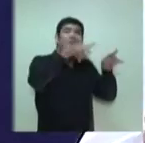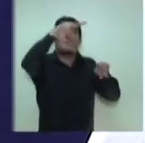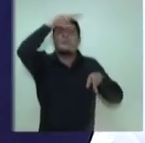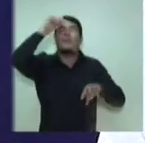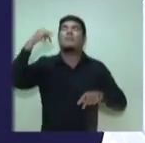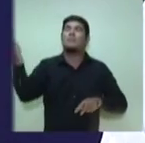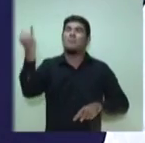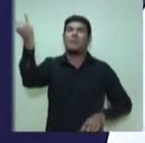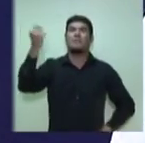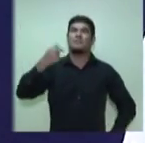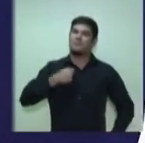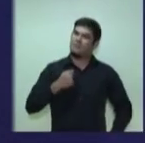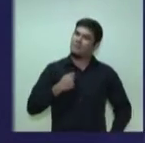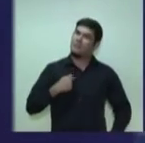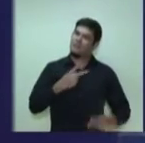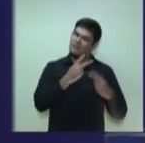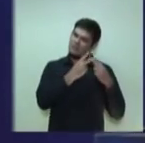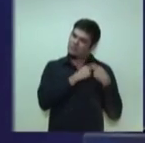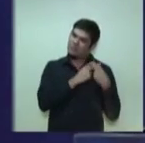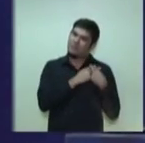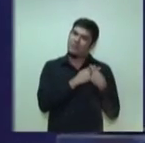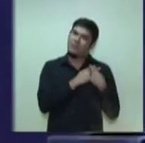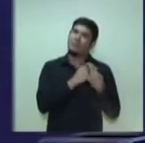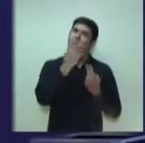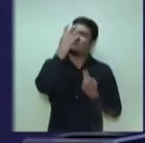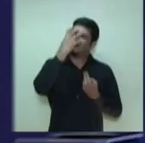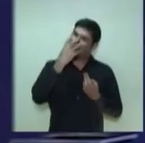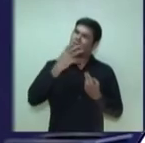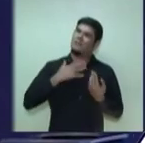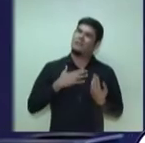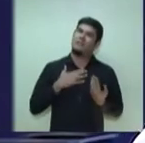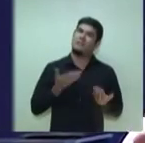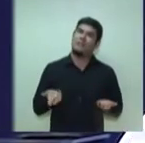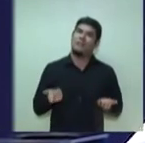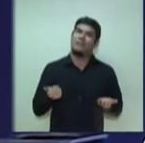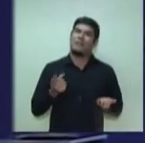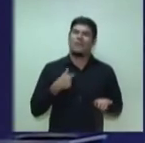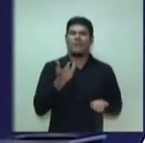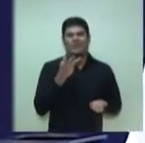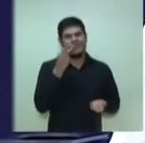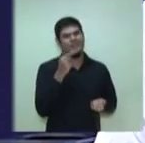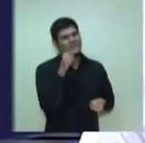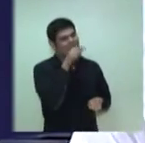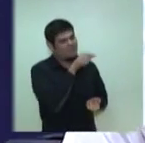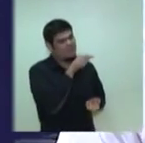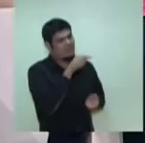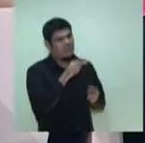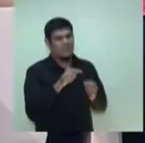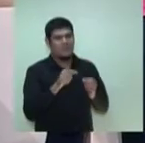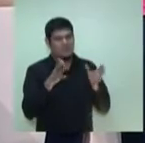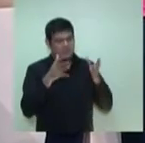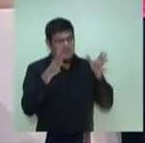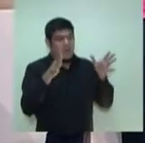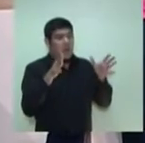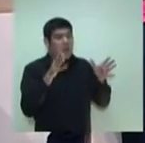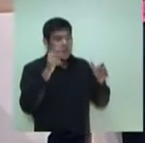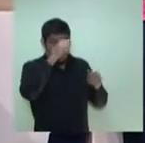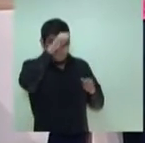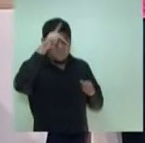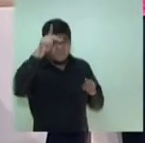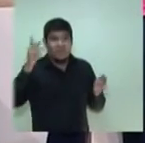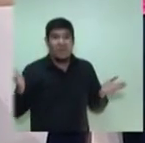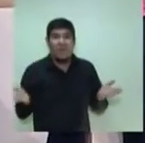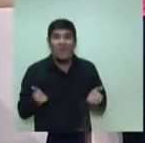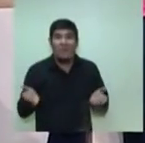e quem merece uma atitude irresponsável, séria do seu governante. E isso eu quero dizer para você de uma forma bem clara. A prefeitura hoje,